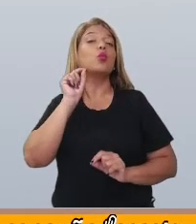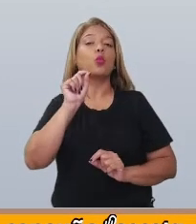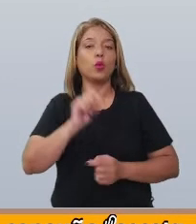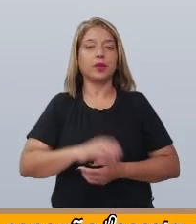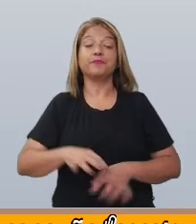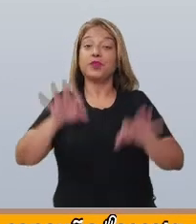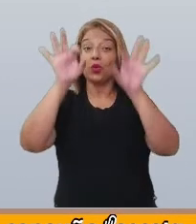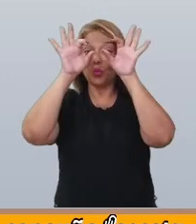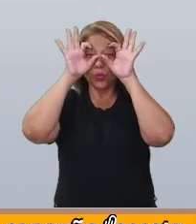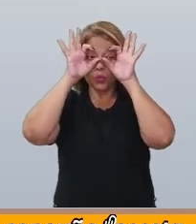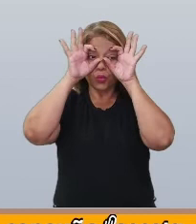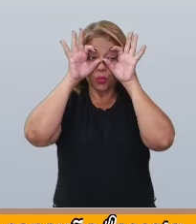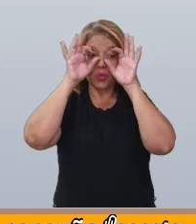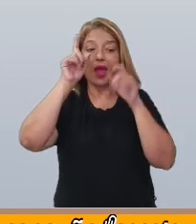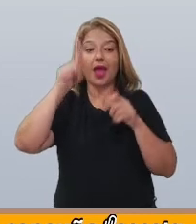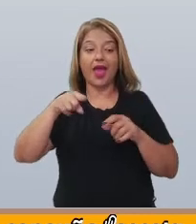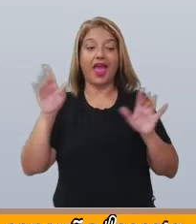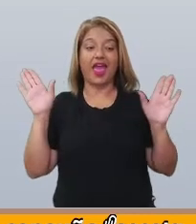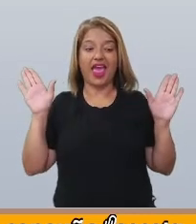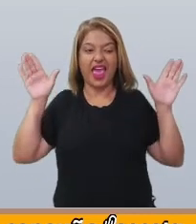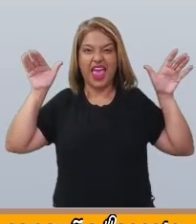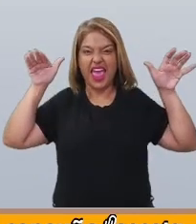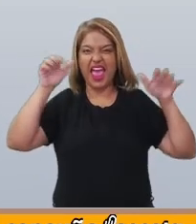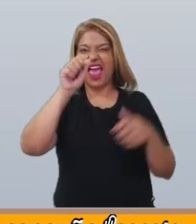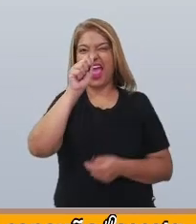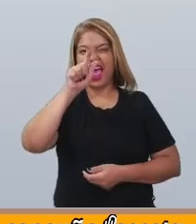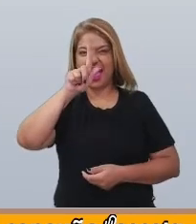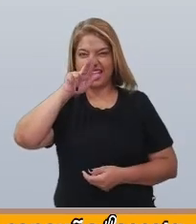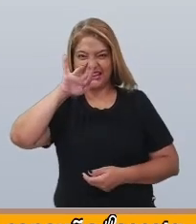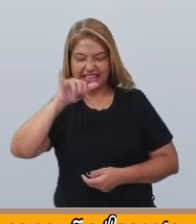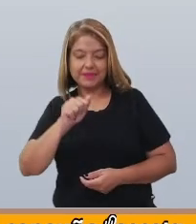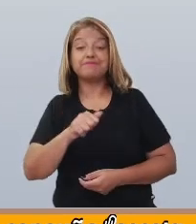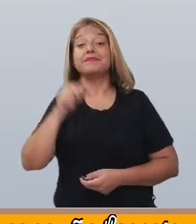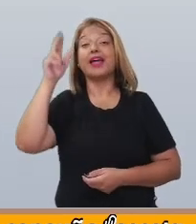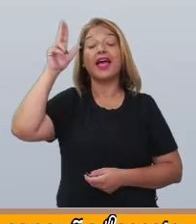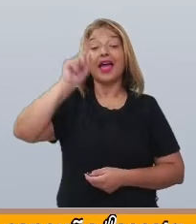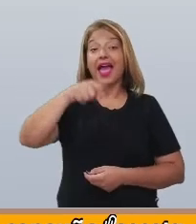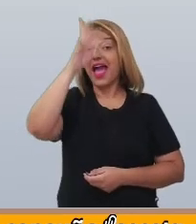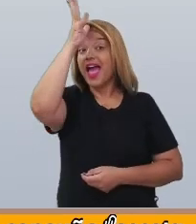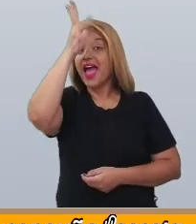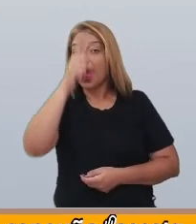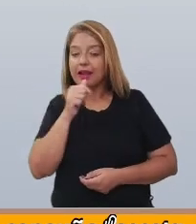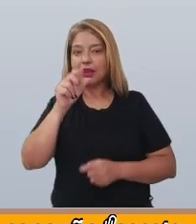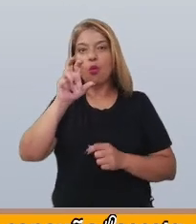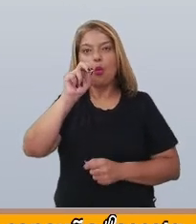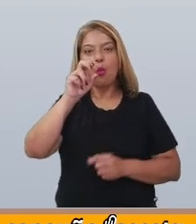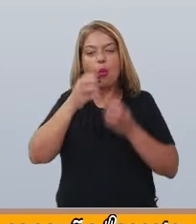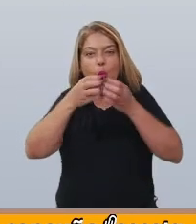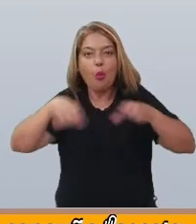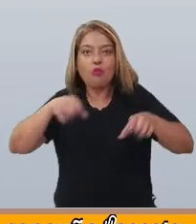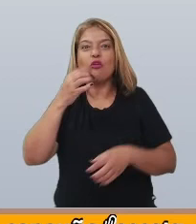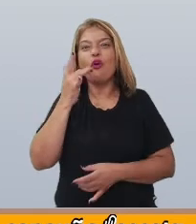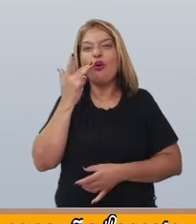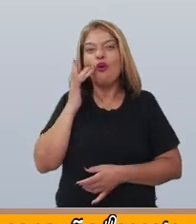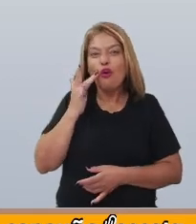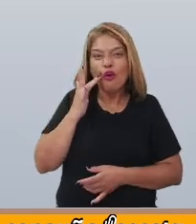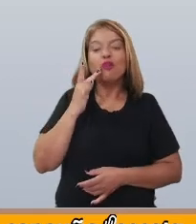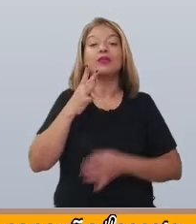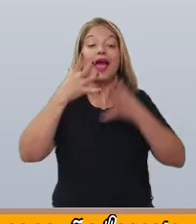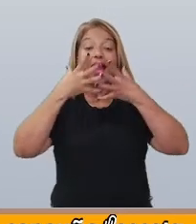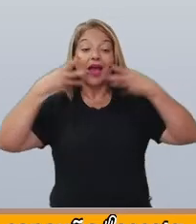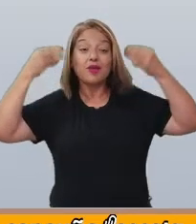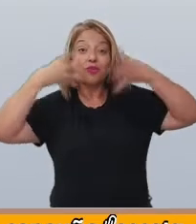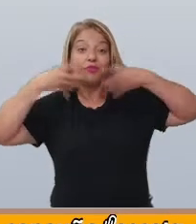Coruja e a Águia A Galinha dos Ovos de Ouro Raposa e as